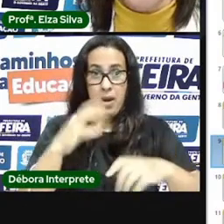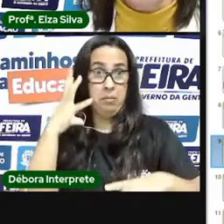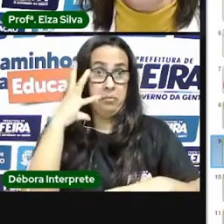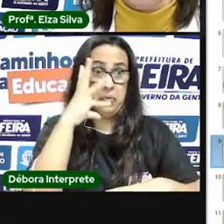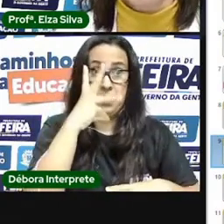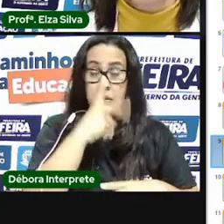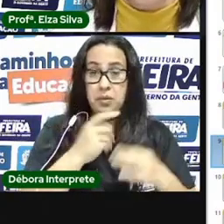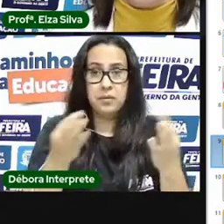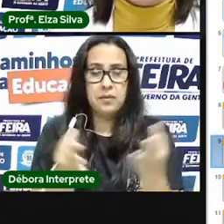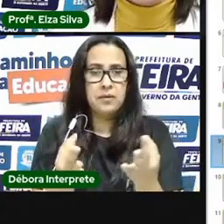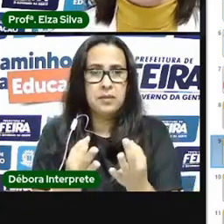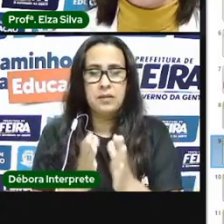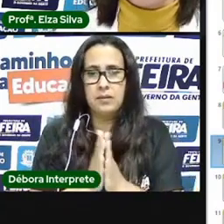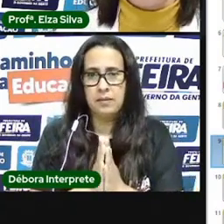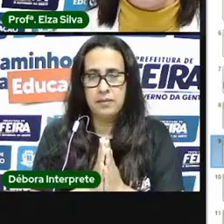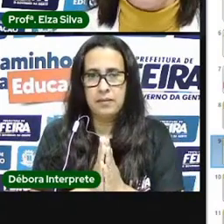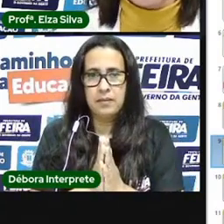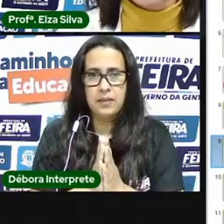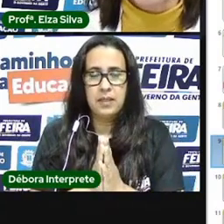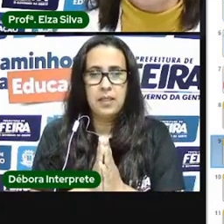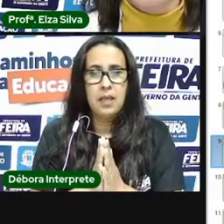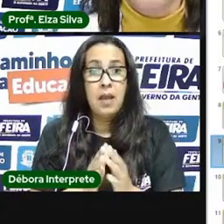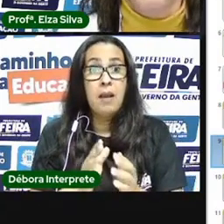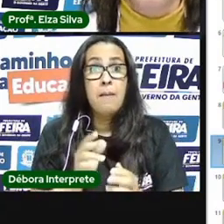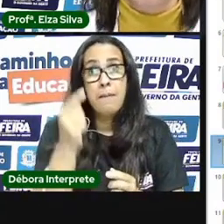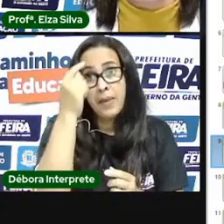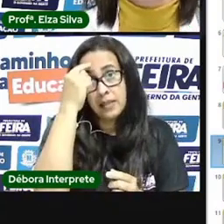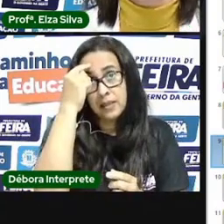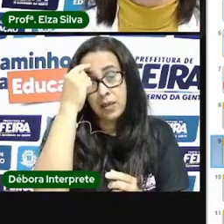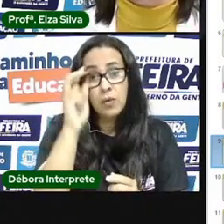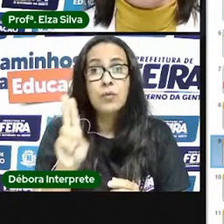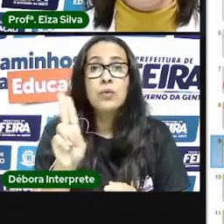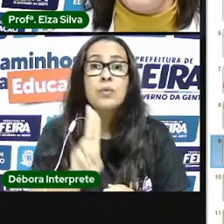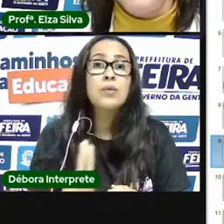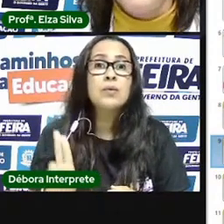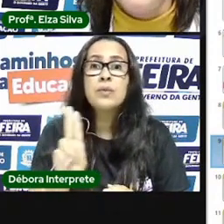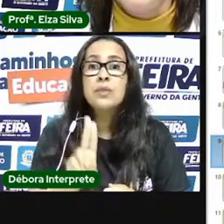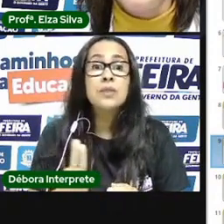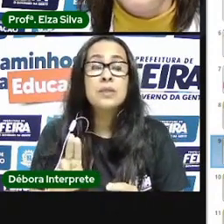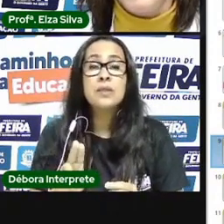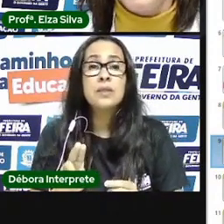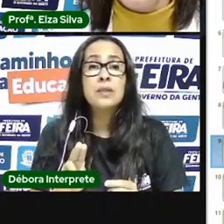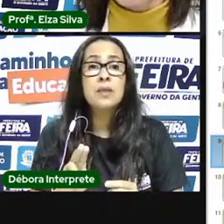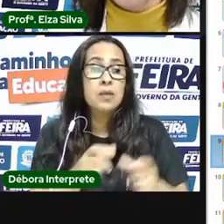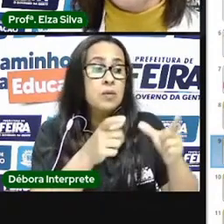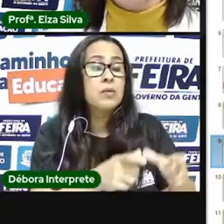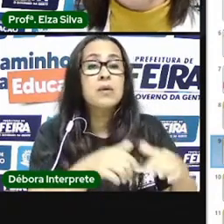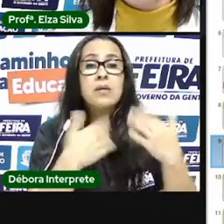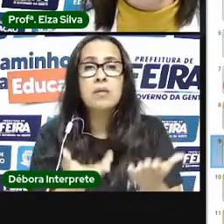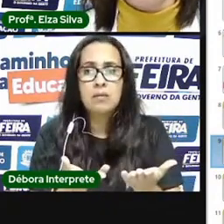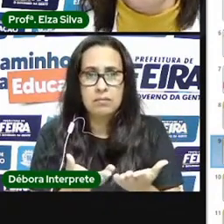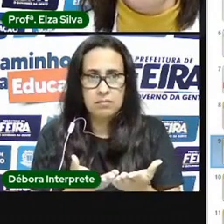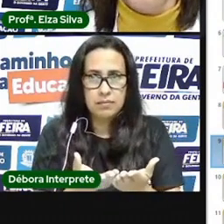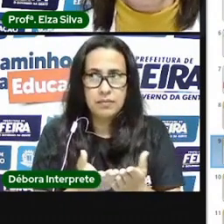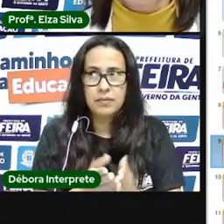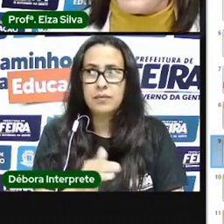principalmente, com a sua utilidade. Ou seja, para é que é que ela serve? Nós temos aí um